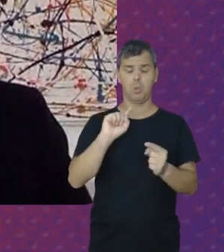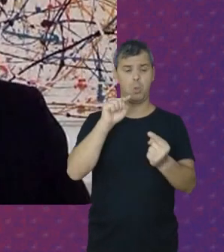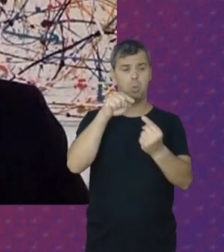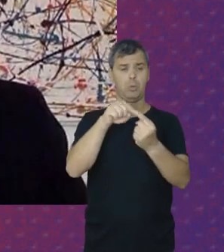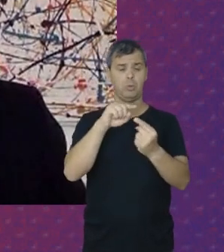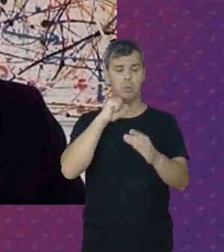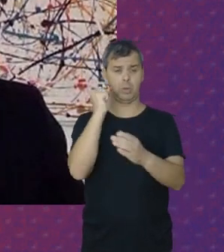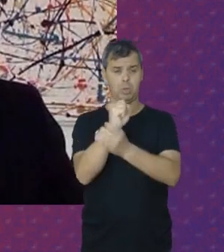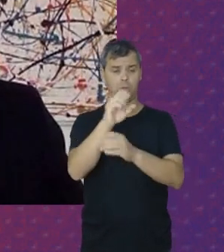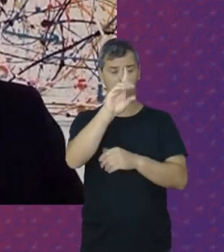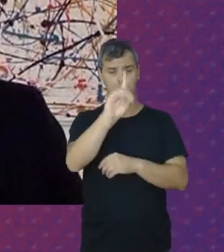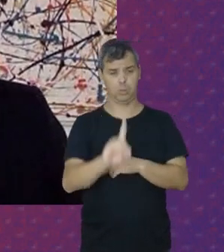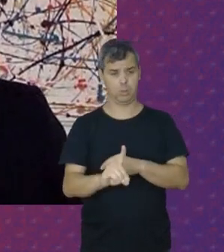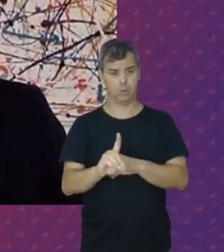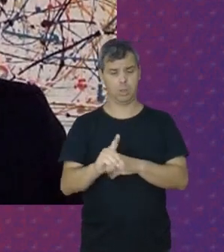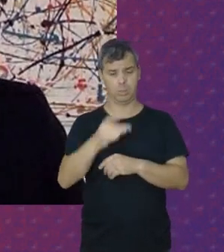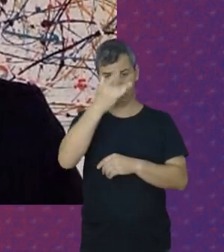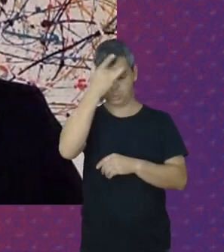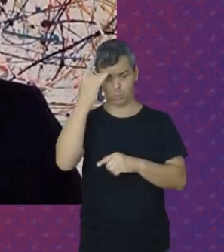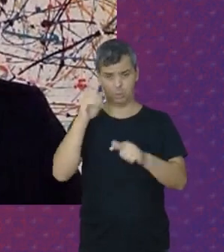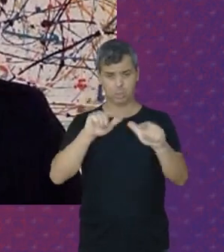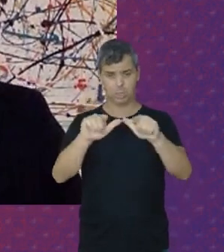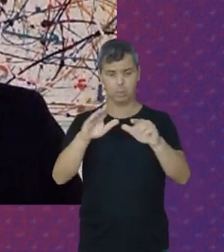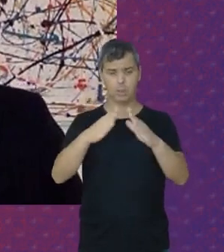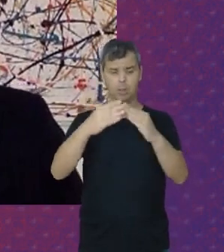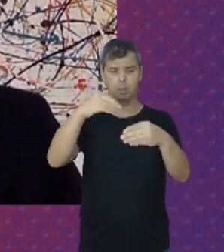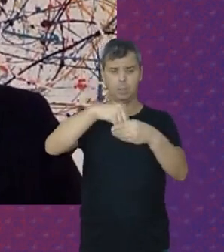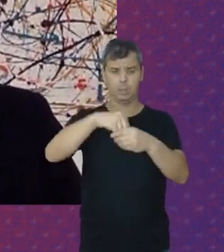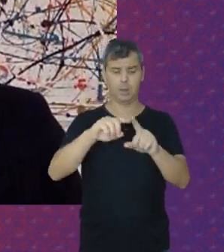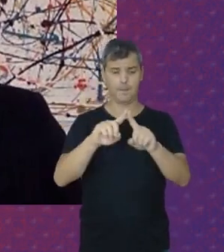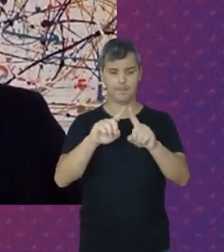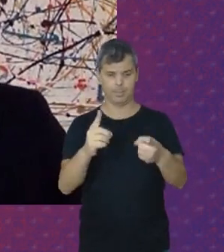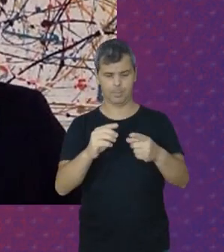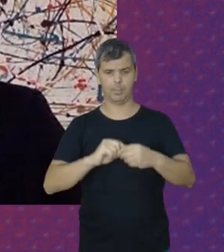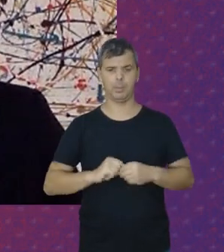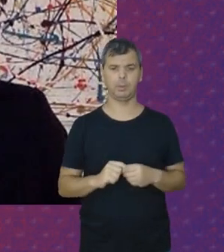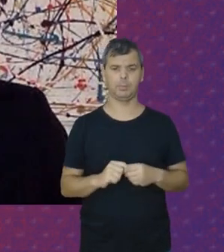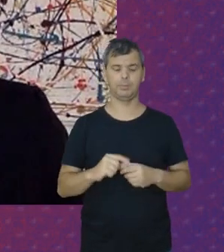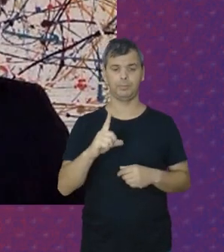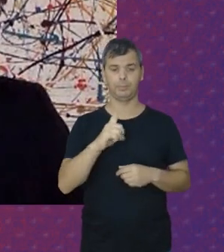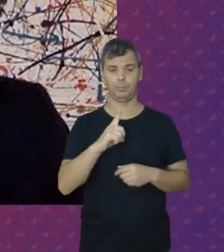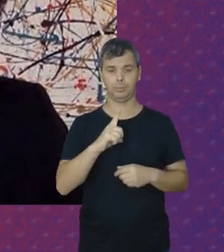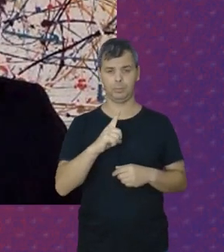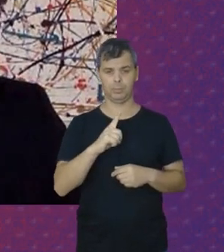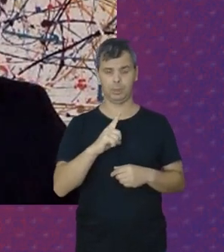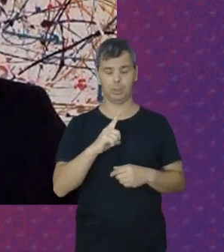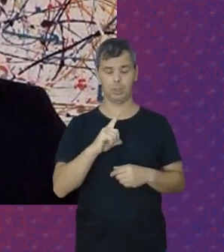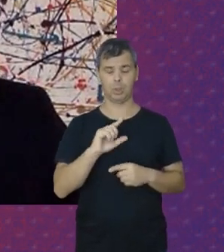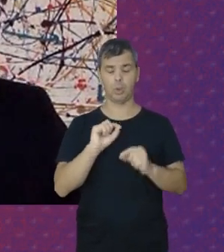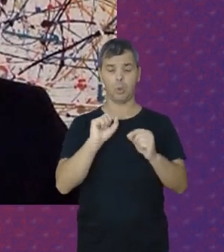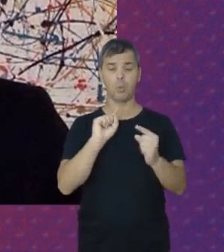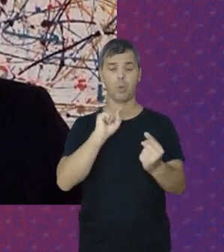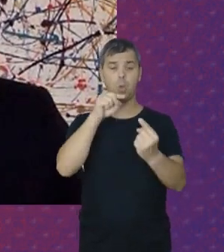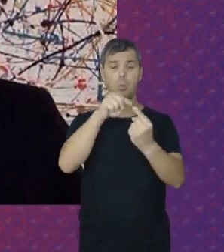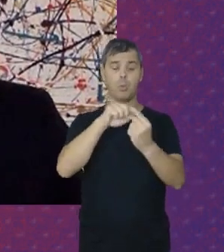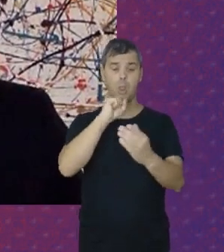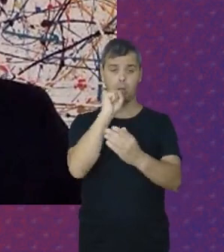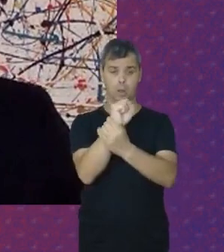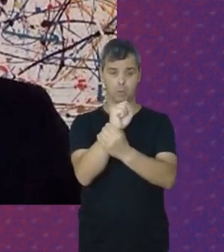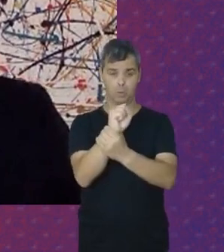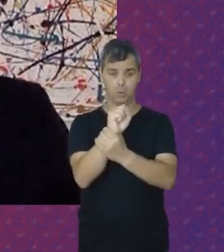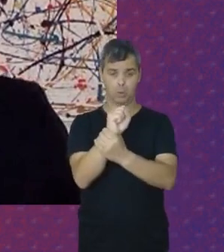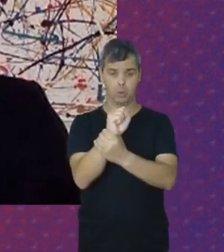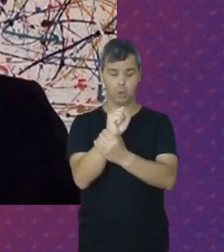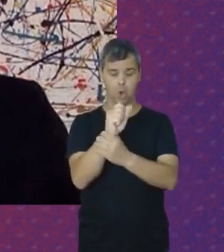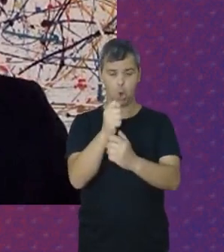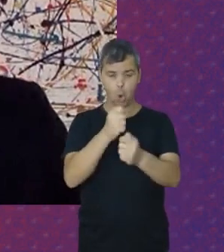Garantir direitos As empregadas Domésticas Mas Tinham Por finalidade Asegurar O